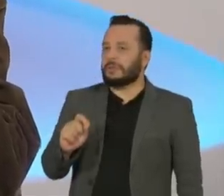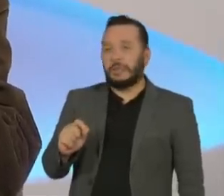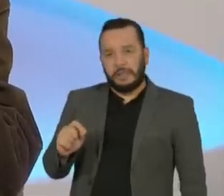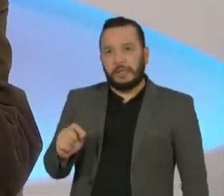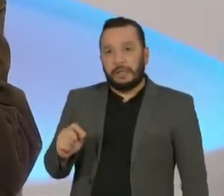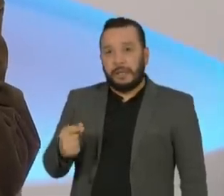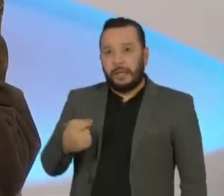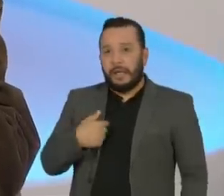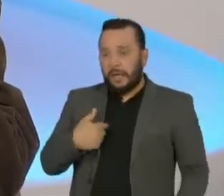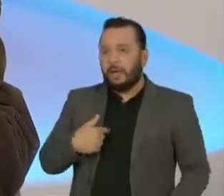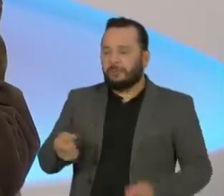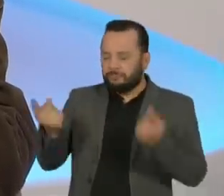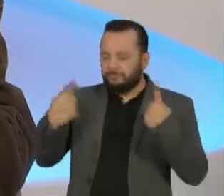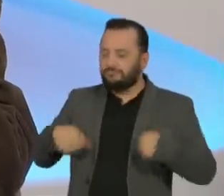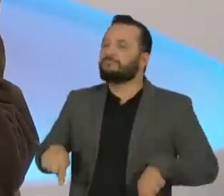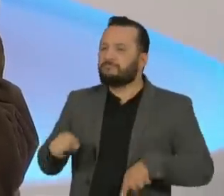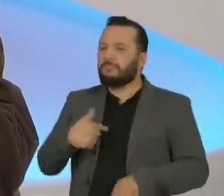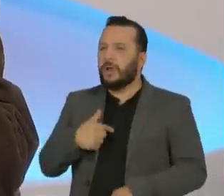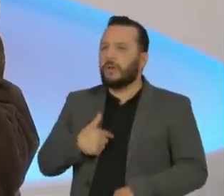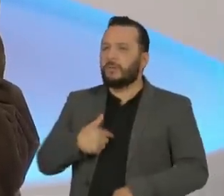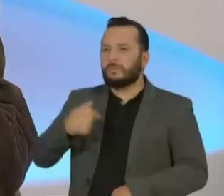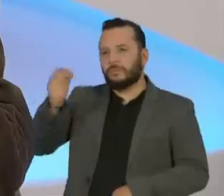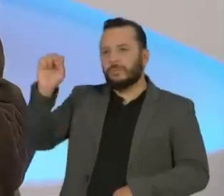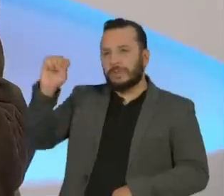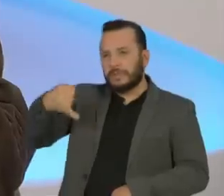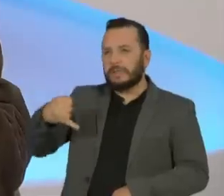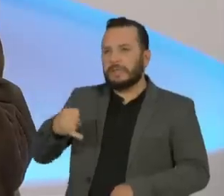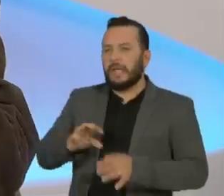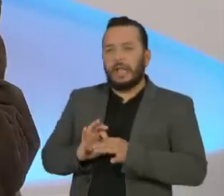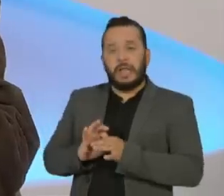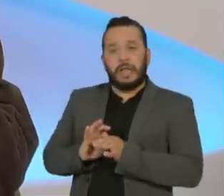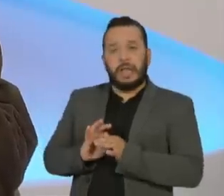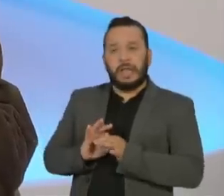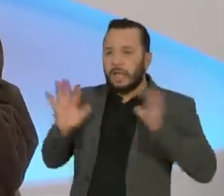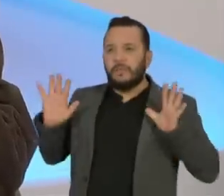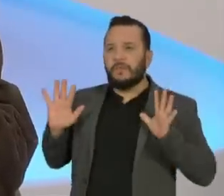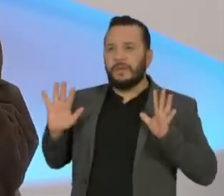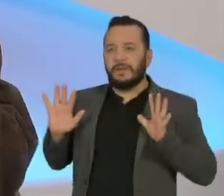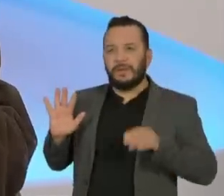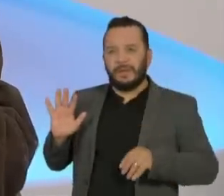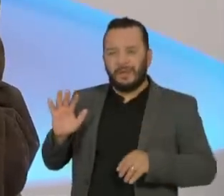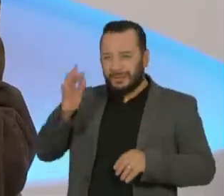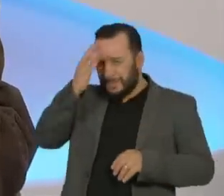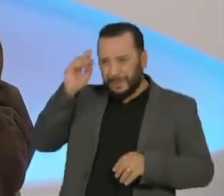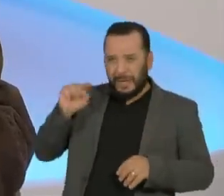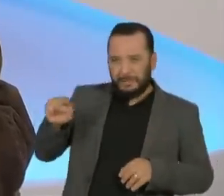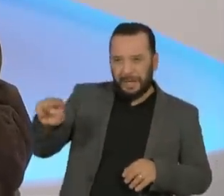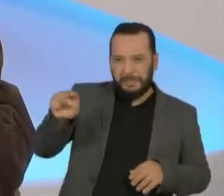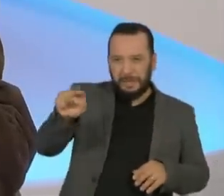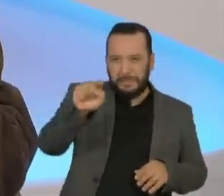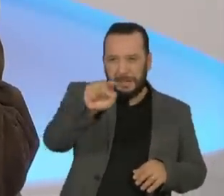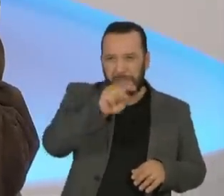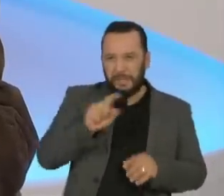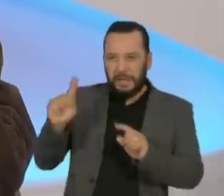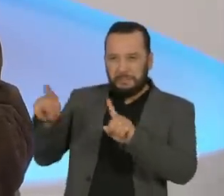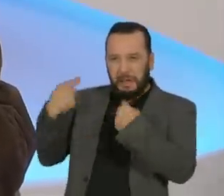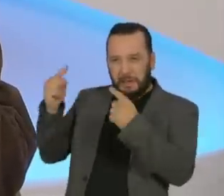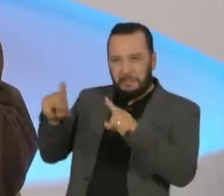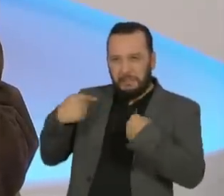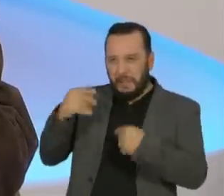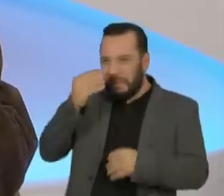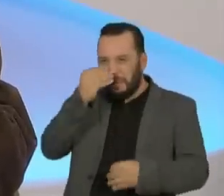somente uma pessoa livre cause uma série de enfrentamentos e rejeições